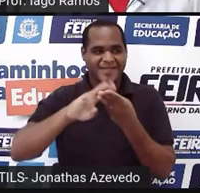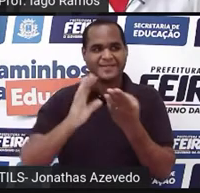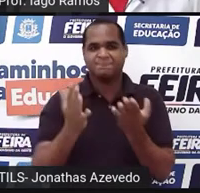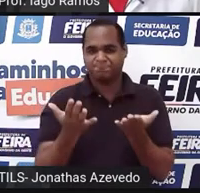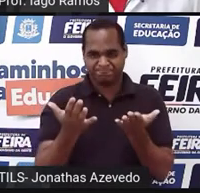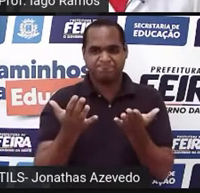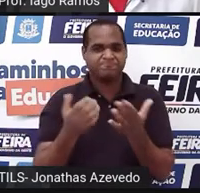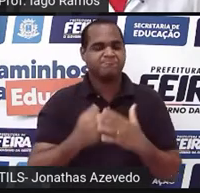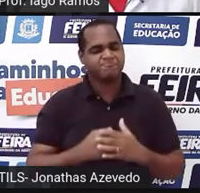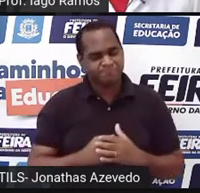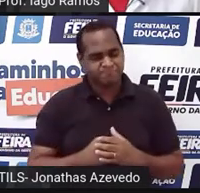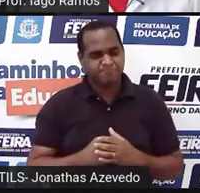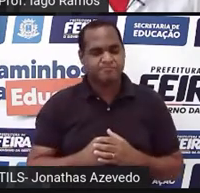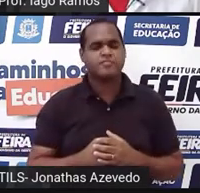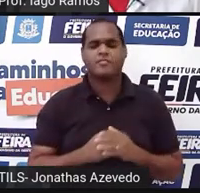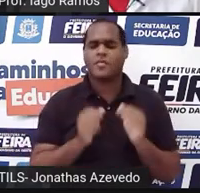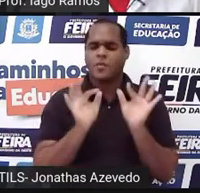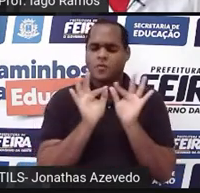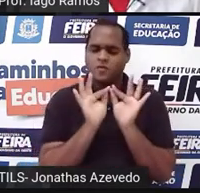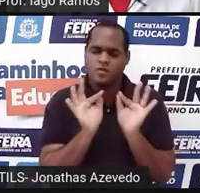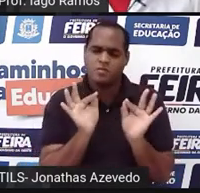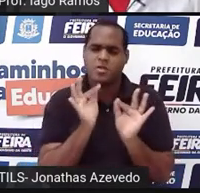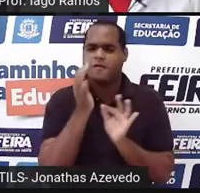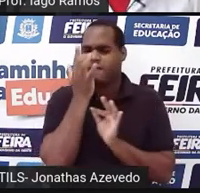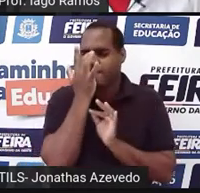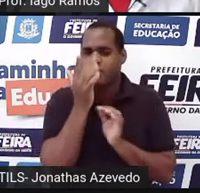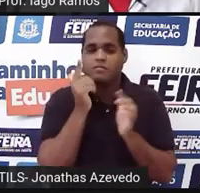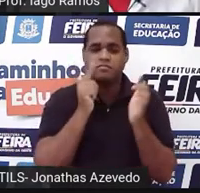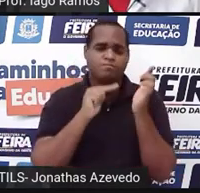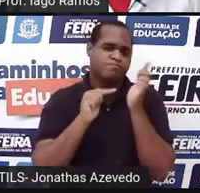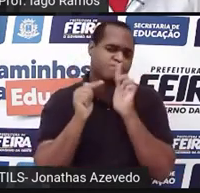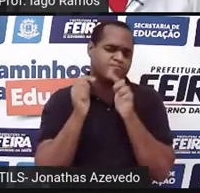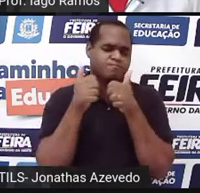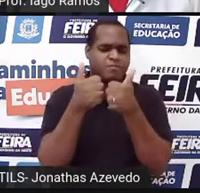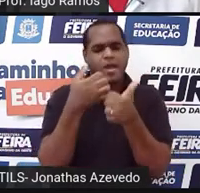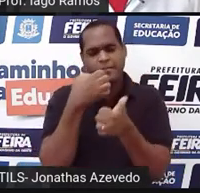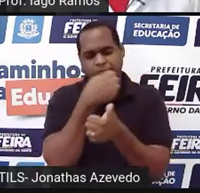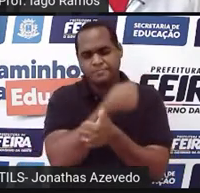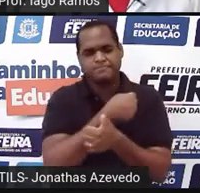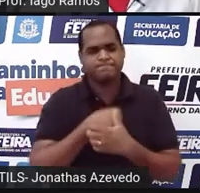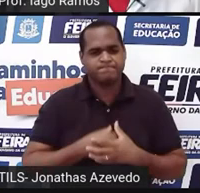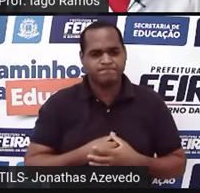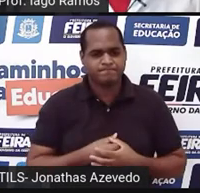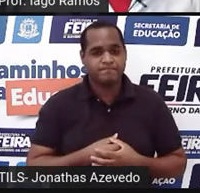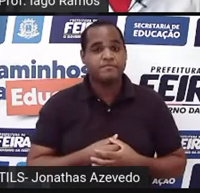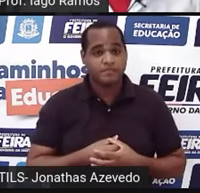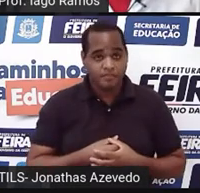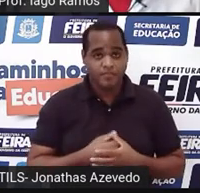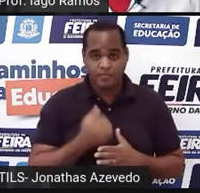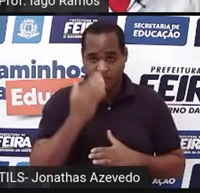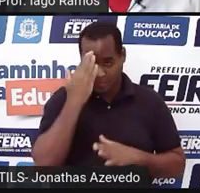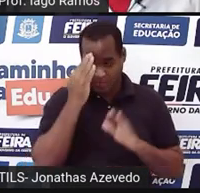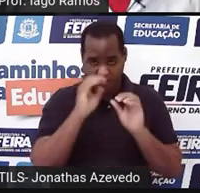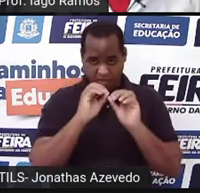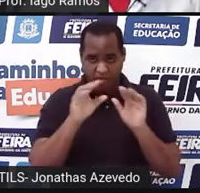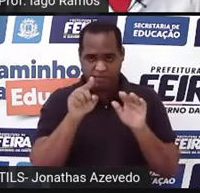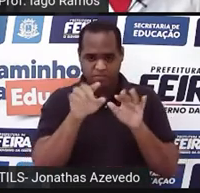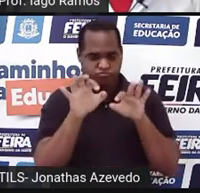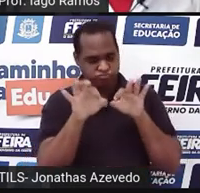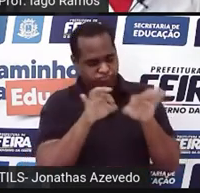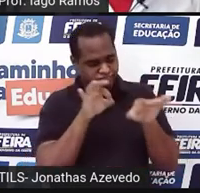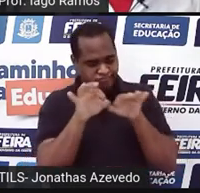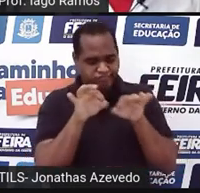probleminha de fácil entendimento. A gente consegue entender isso rapidinho. E é claro que para resolver esse probleminha